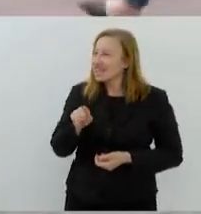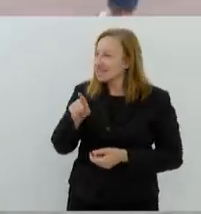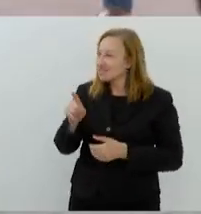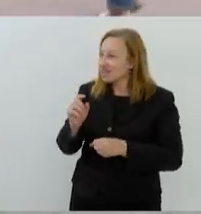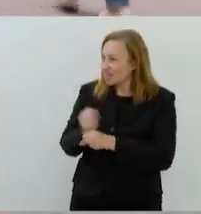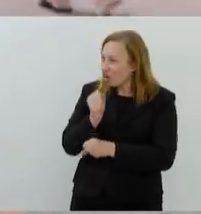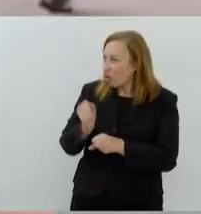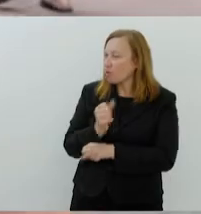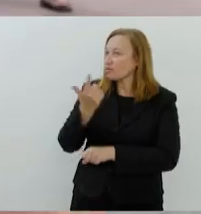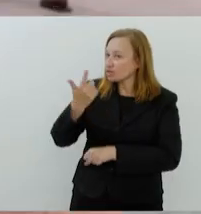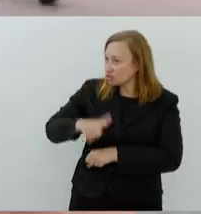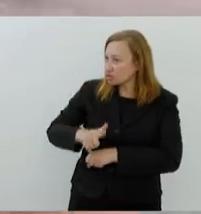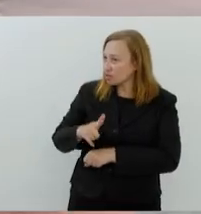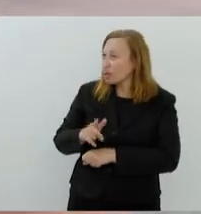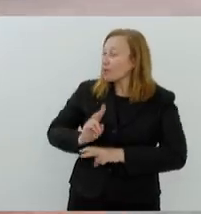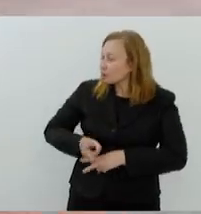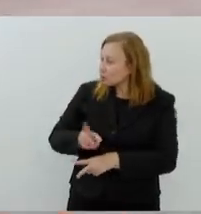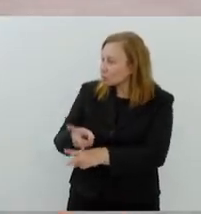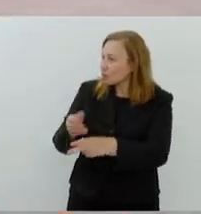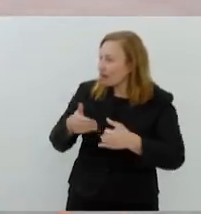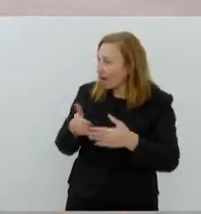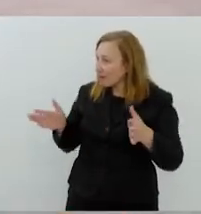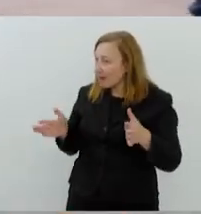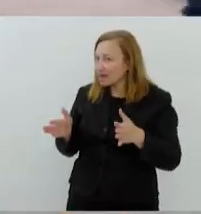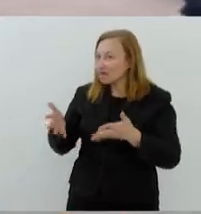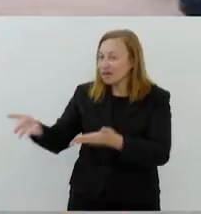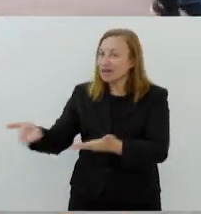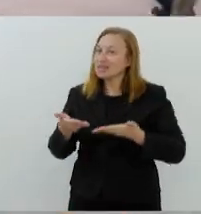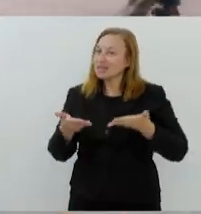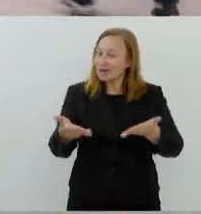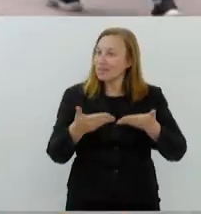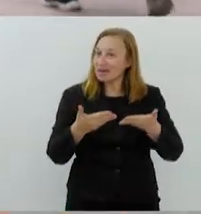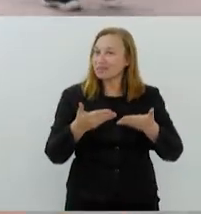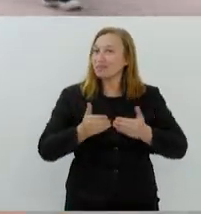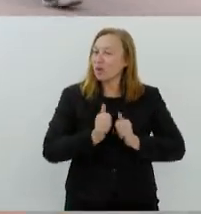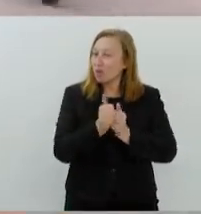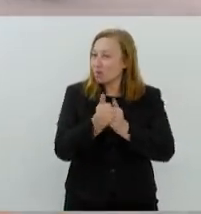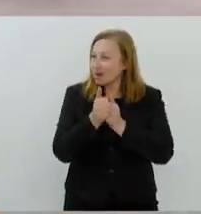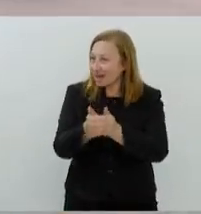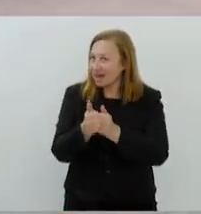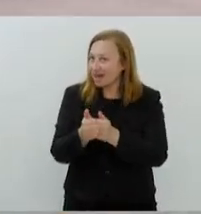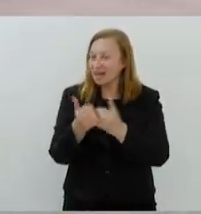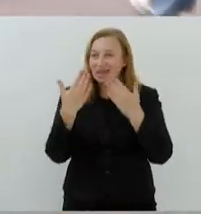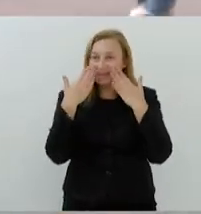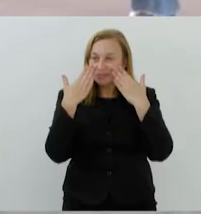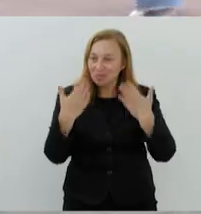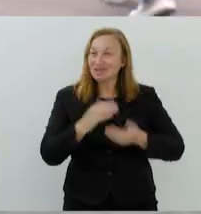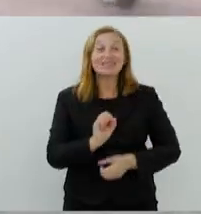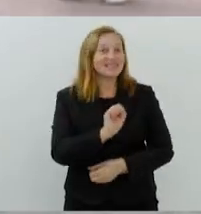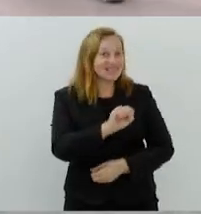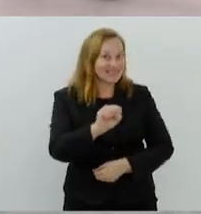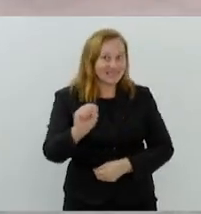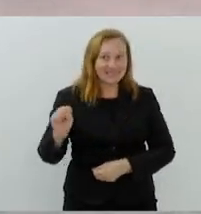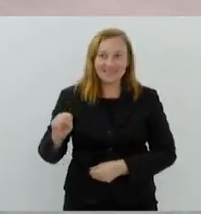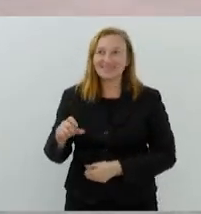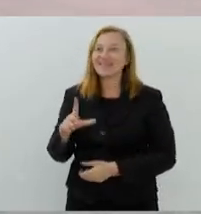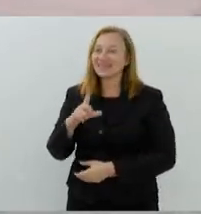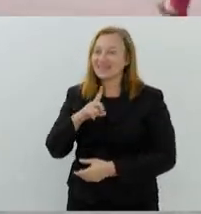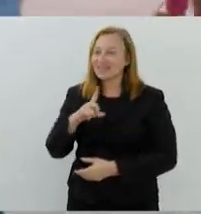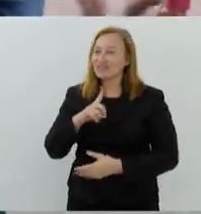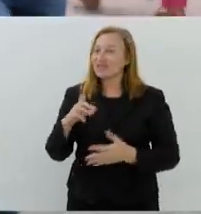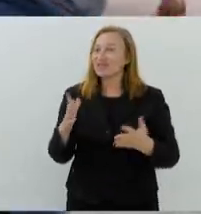reformas também, mas continuará aberto recebendo o público para acompanhar essas atrações. Exatamente. Nós fomos